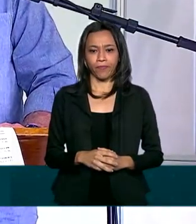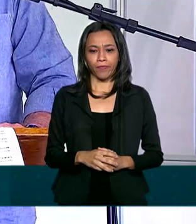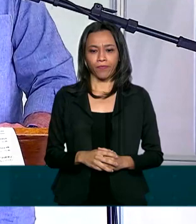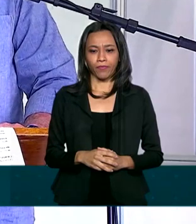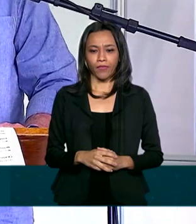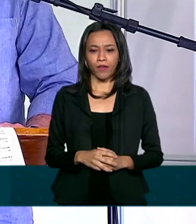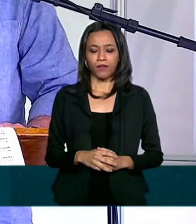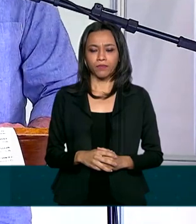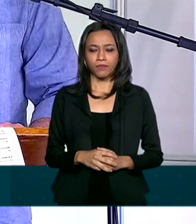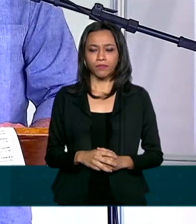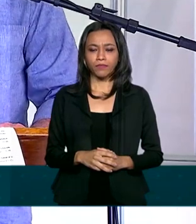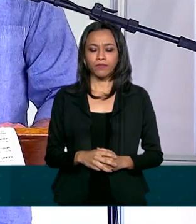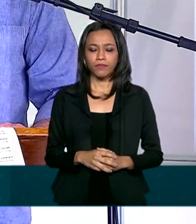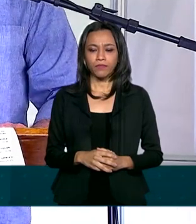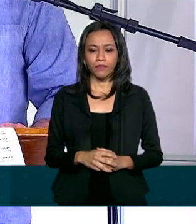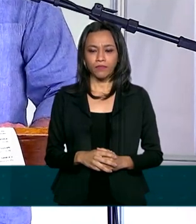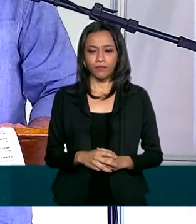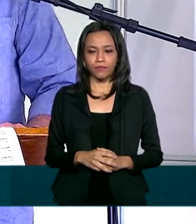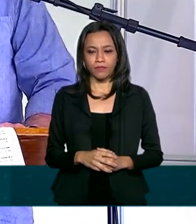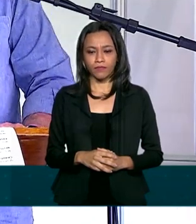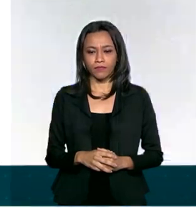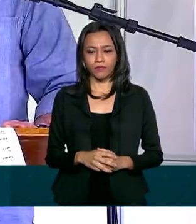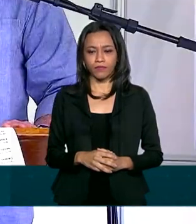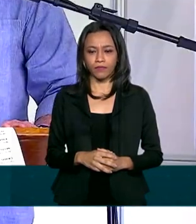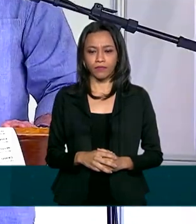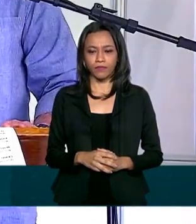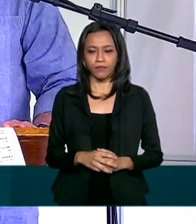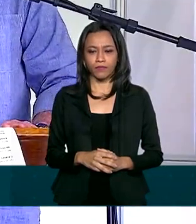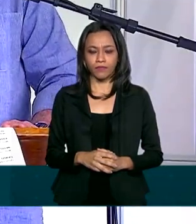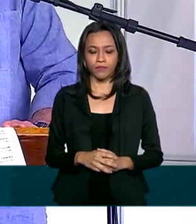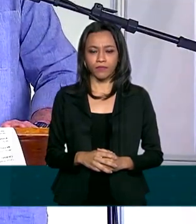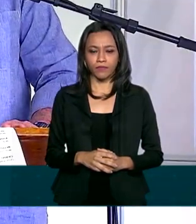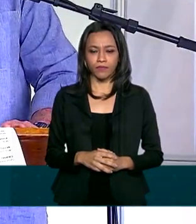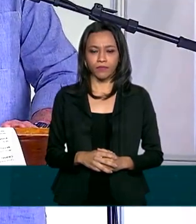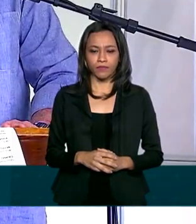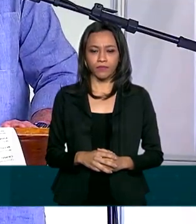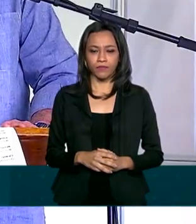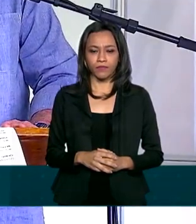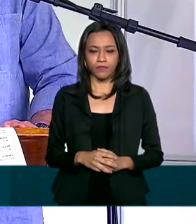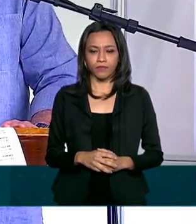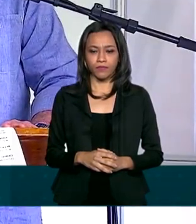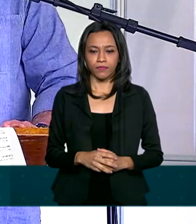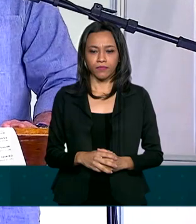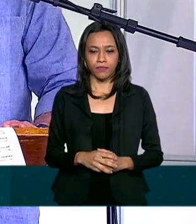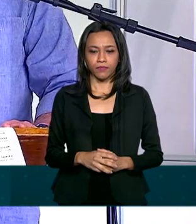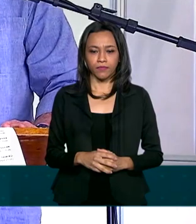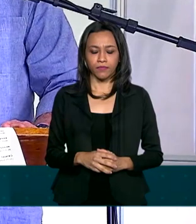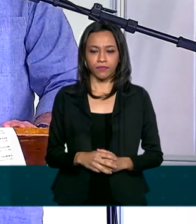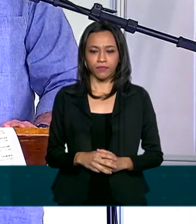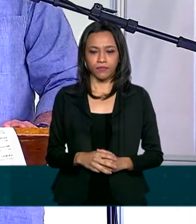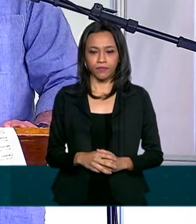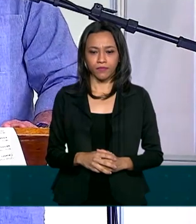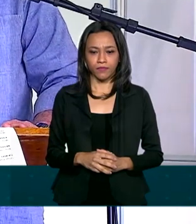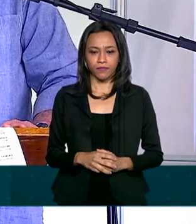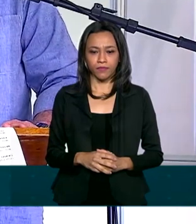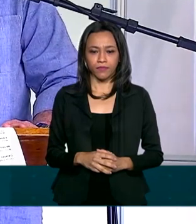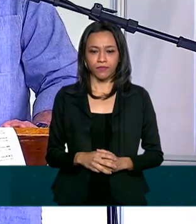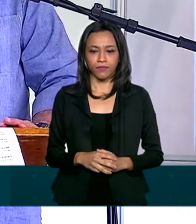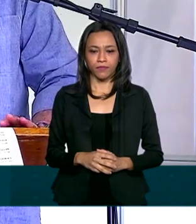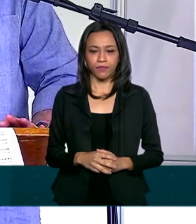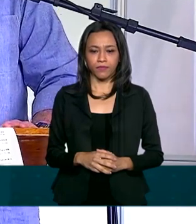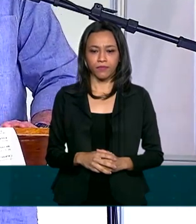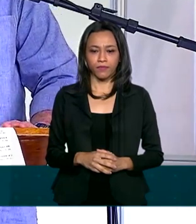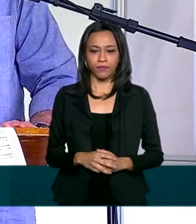tiveram sua renda reduzida a quase zero. E só não foi maior a quantidade de empregados que o governo federal, num